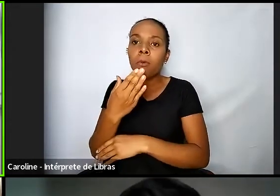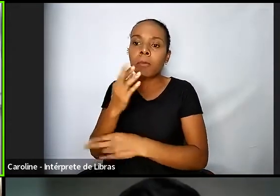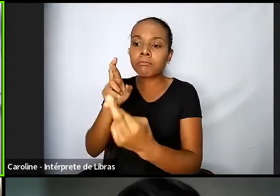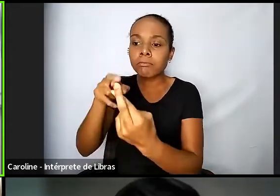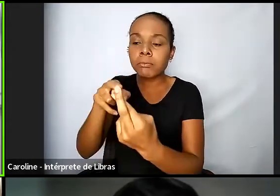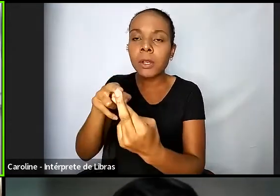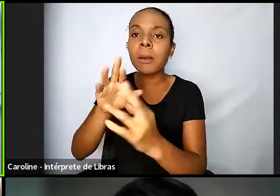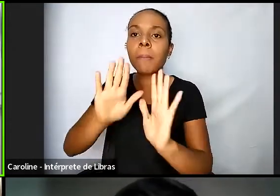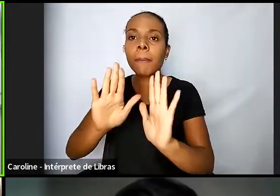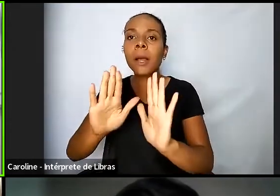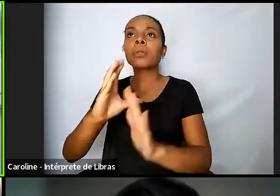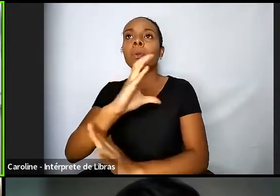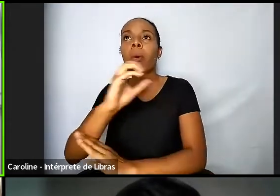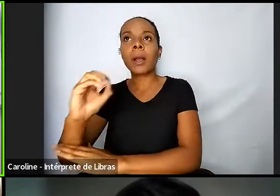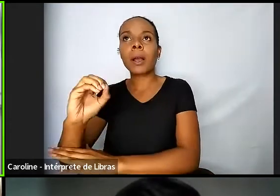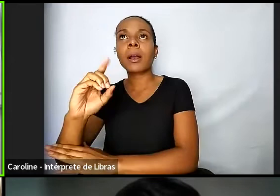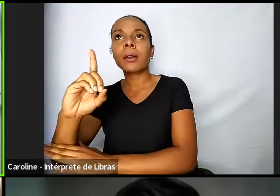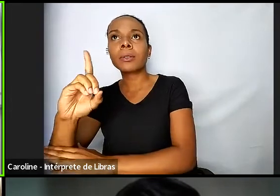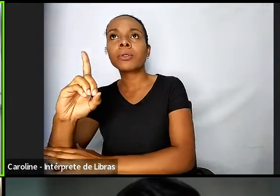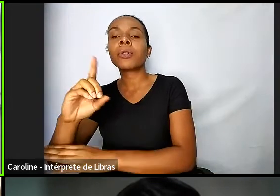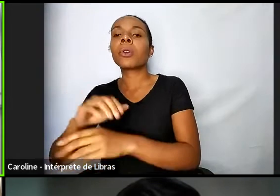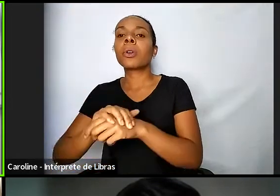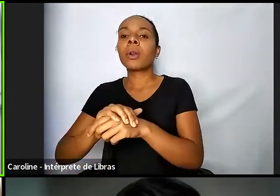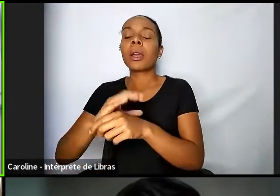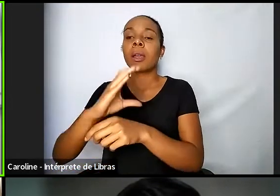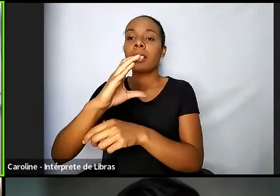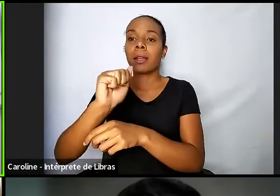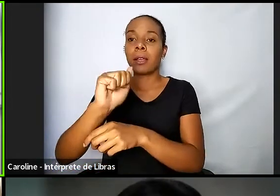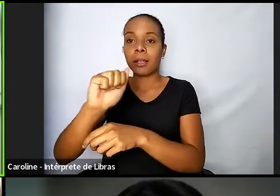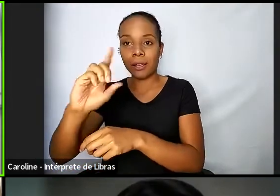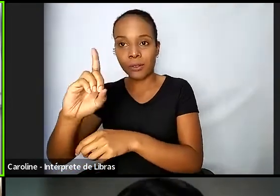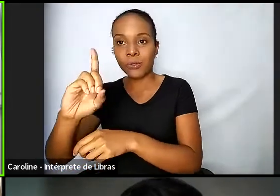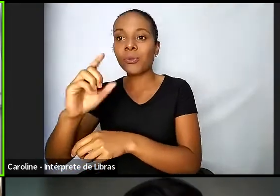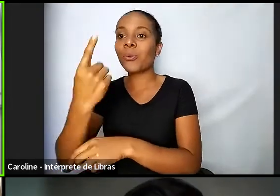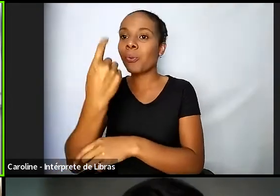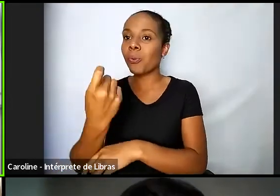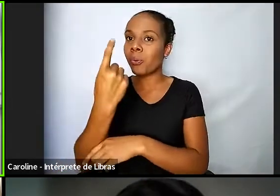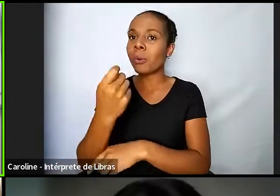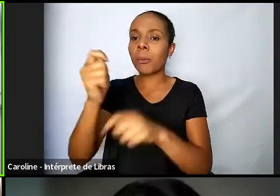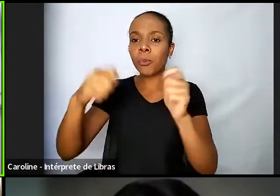que poderia ser utilizado nacionalmente então